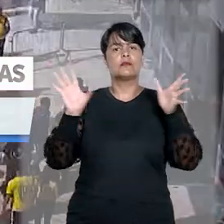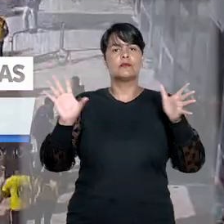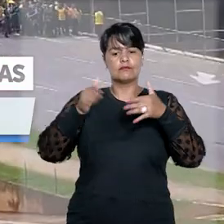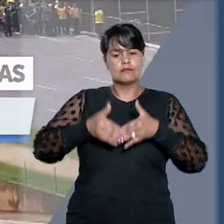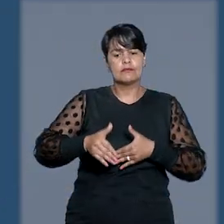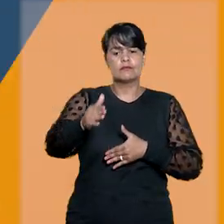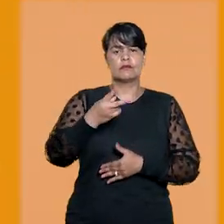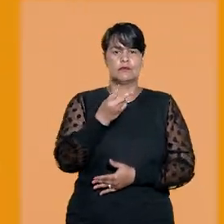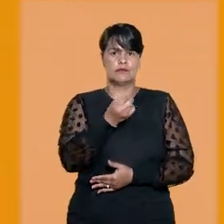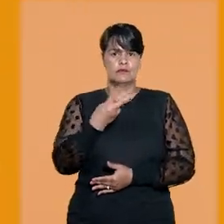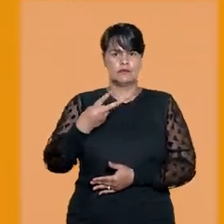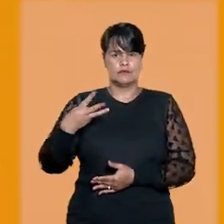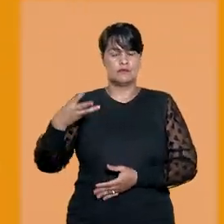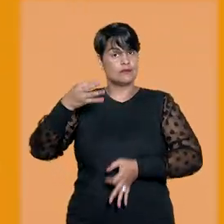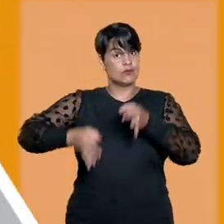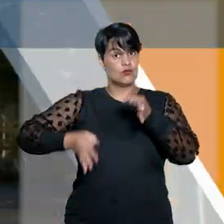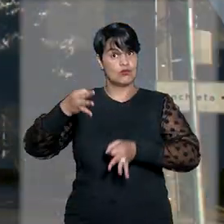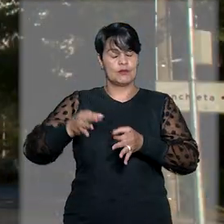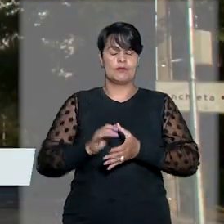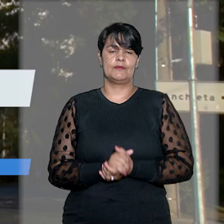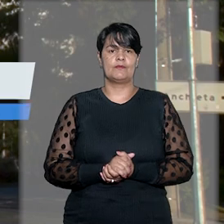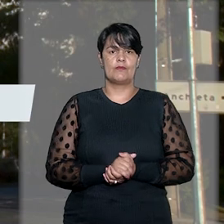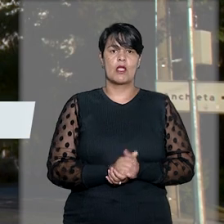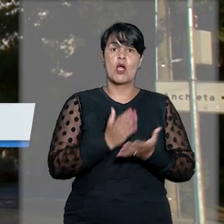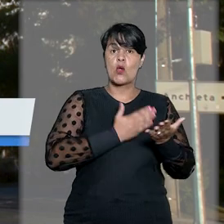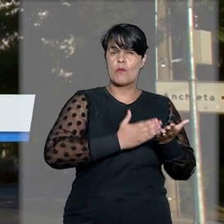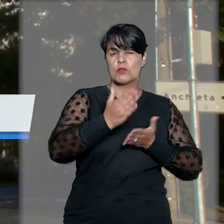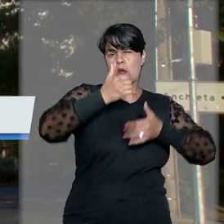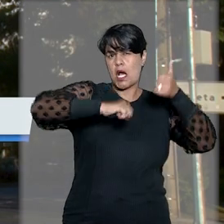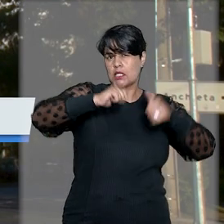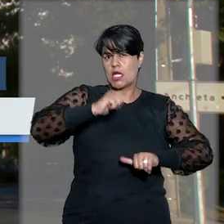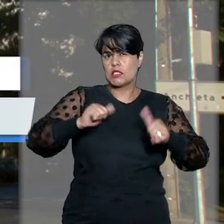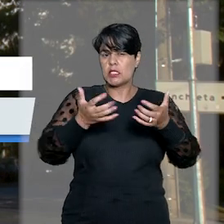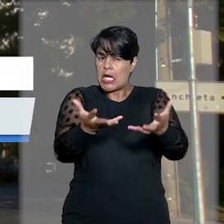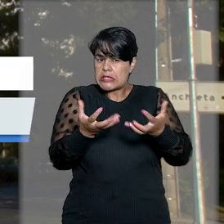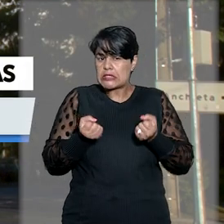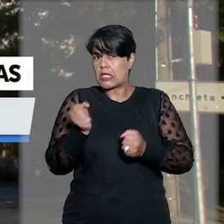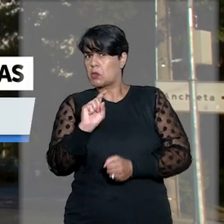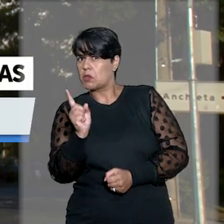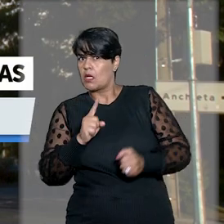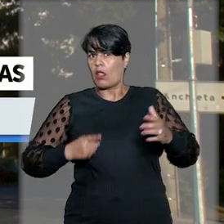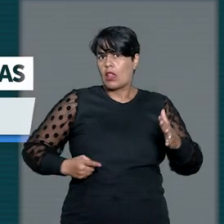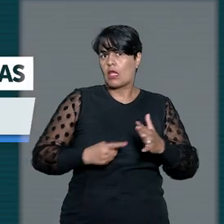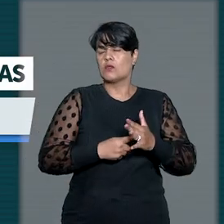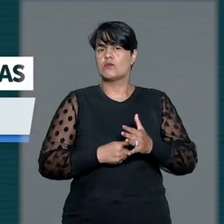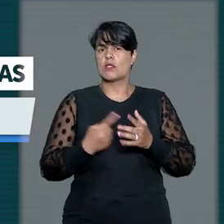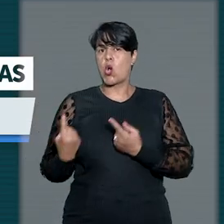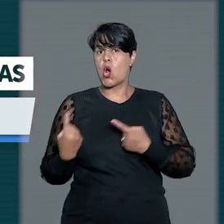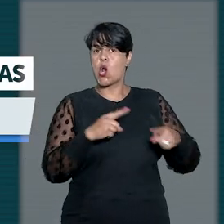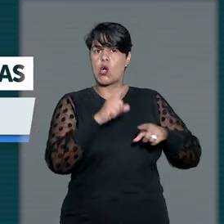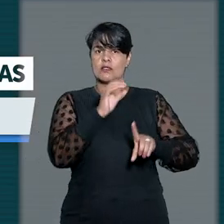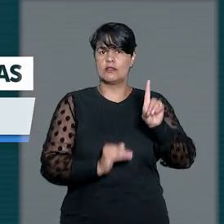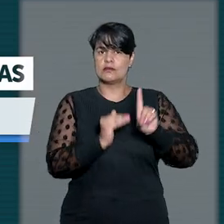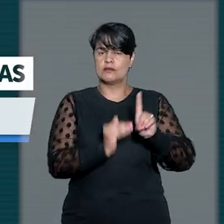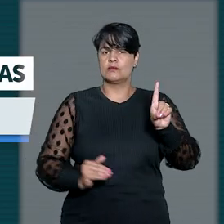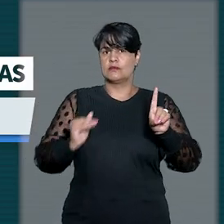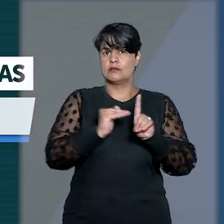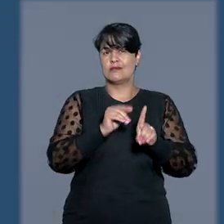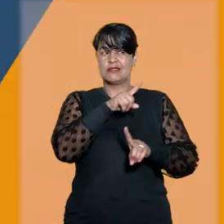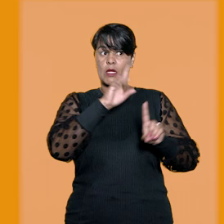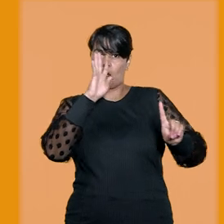na abertura do ano judiciário. Iniciada a análise do recebimento de denúncia contra desembargador mineiro